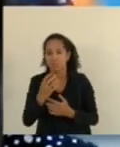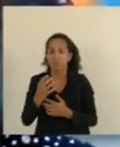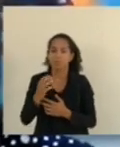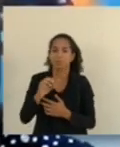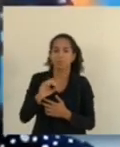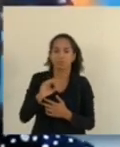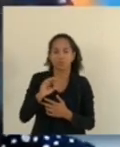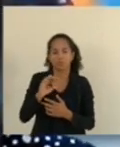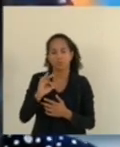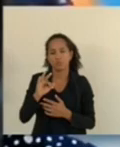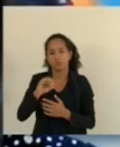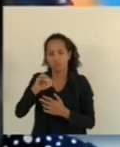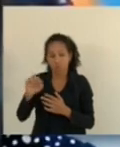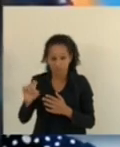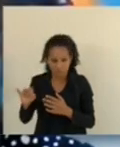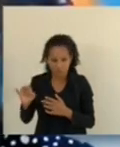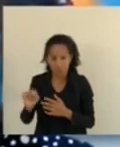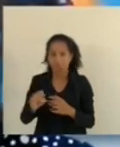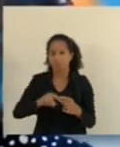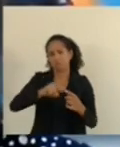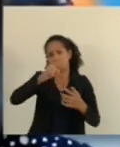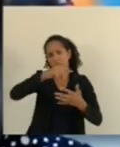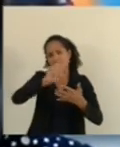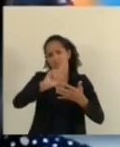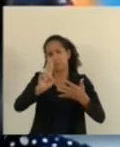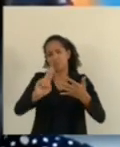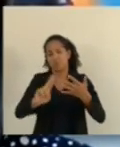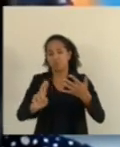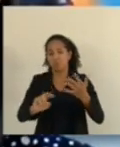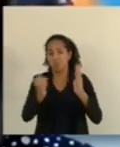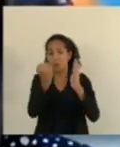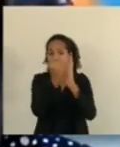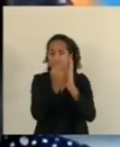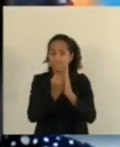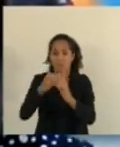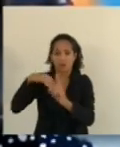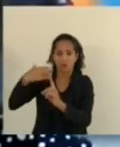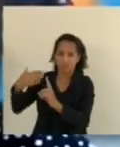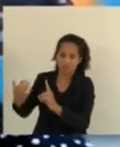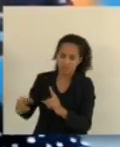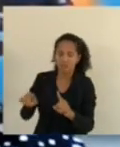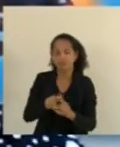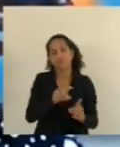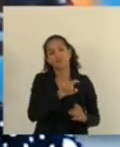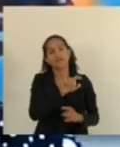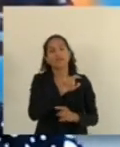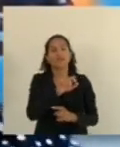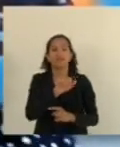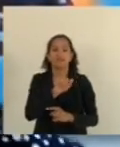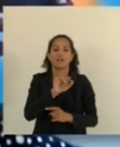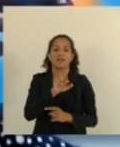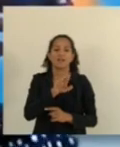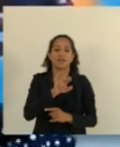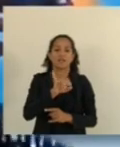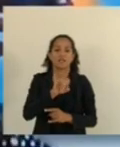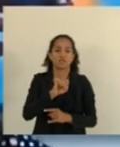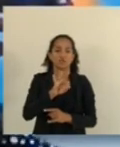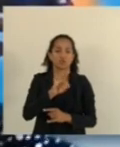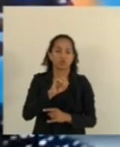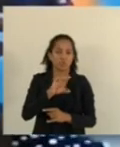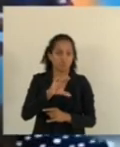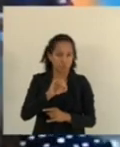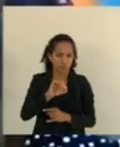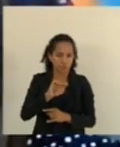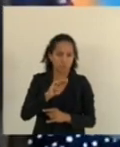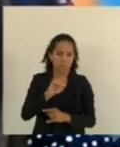João Clímaco, Graciano Neves e Aristóbulo Barbosa Leal. Então, fica aqui o meu carinho, minha